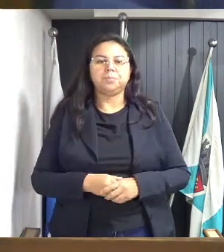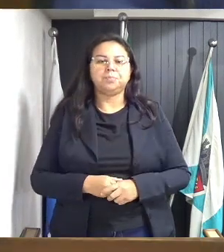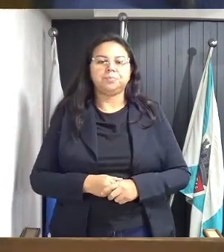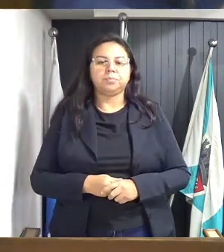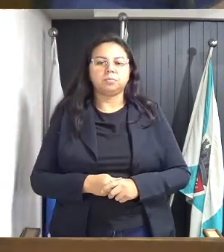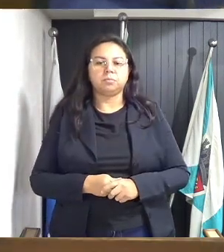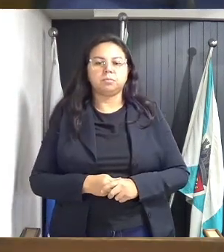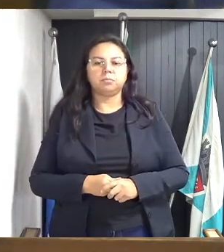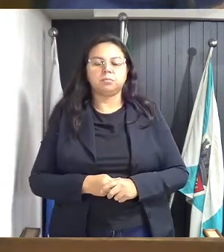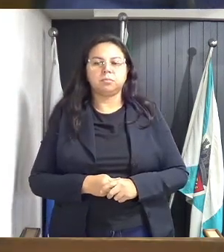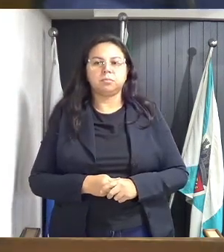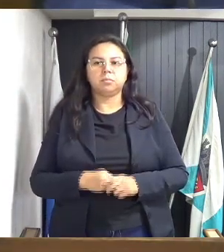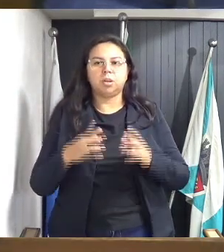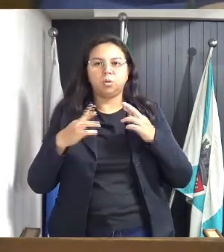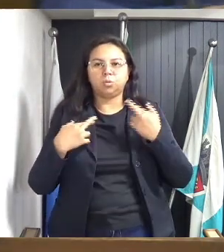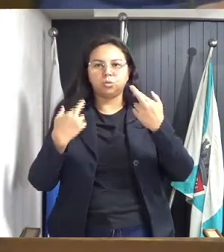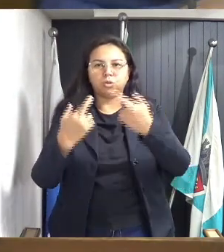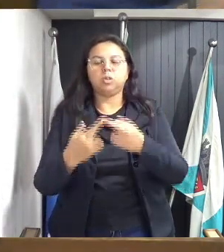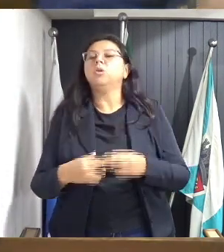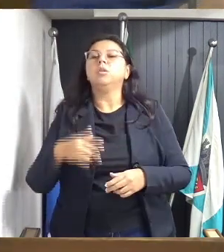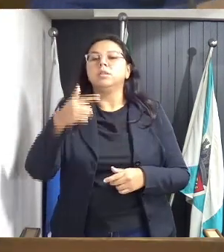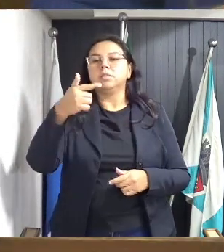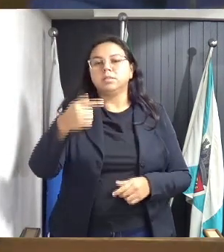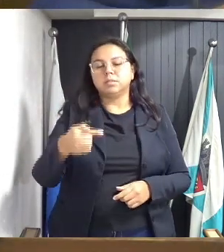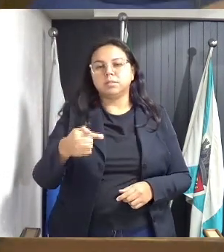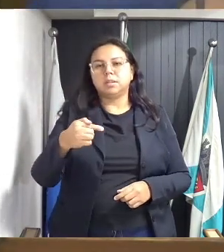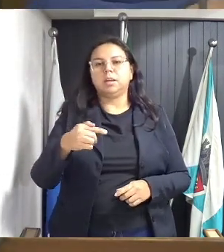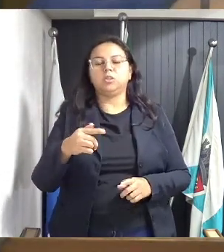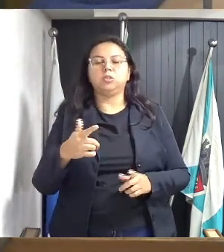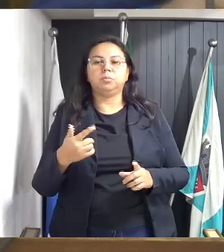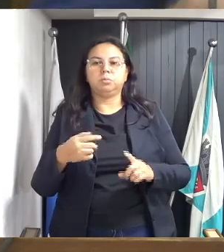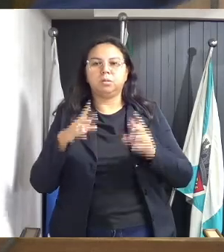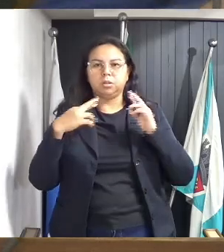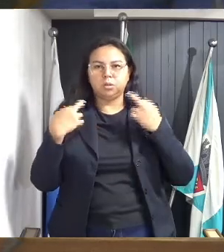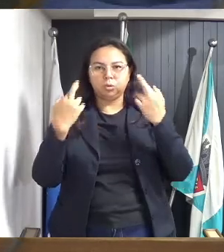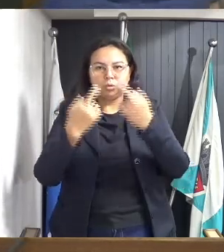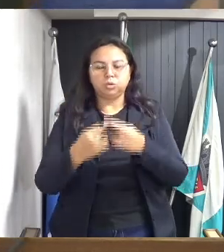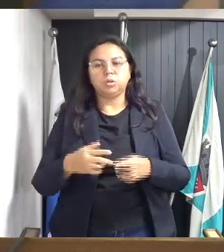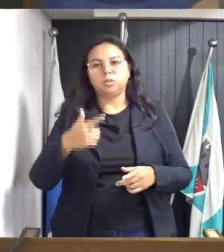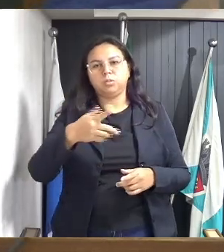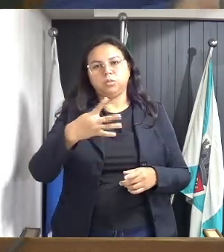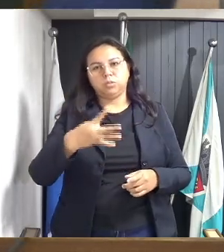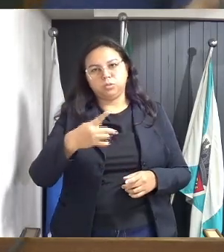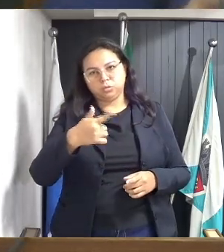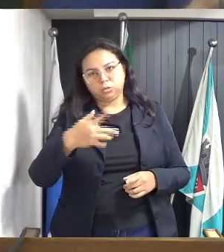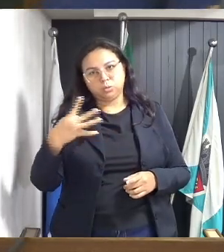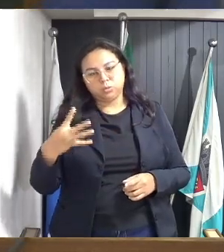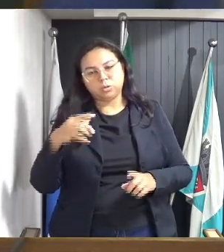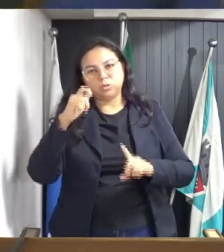ordinária do mês de outubro. Sétima reunião ordinária de 24 de outubro de 2024. Expediente.